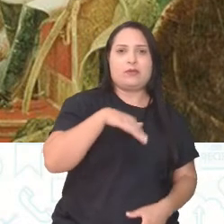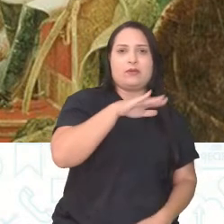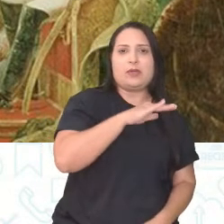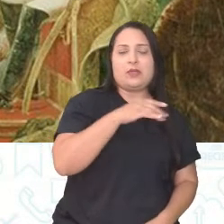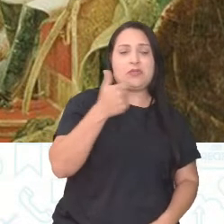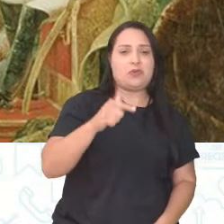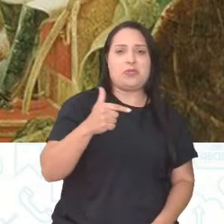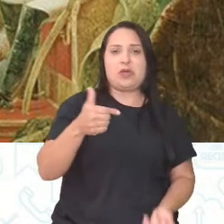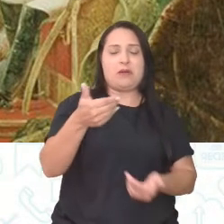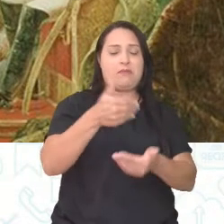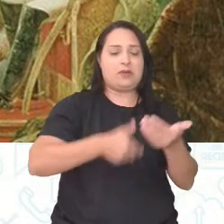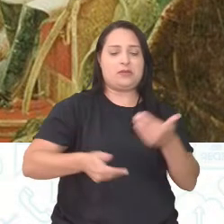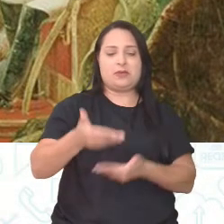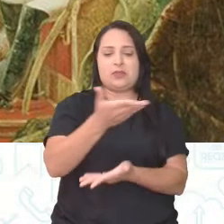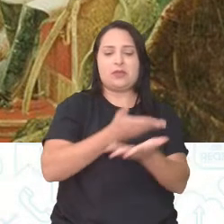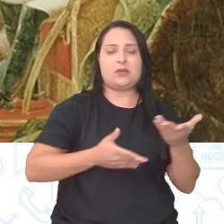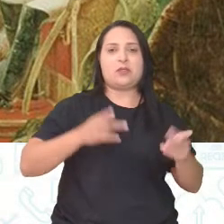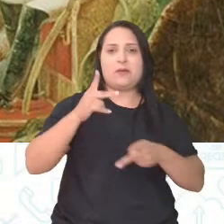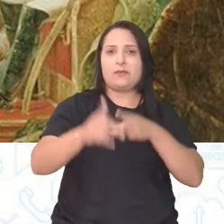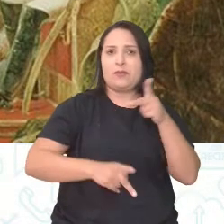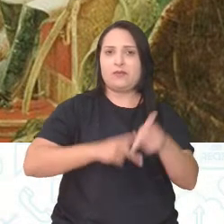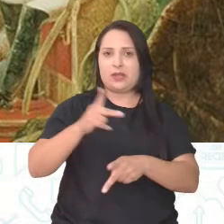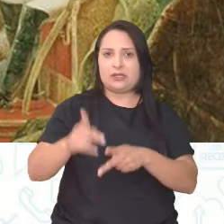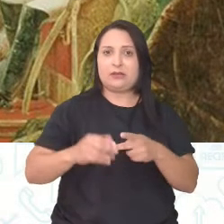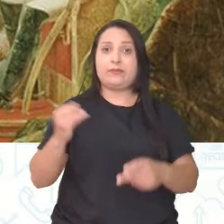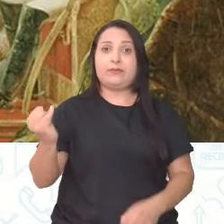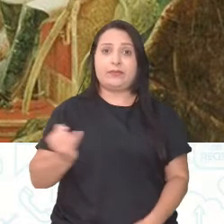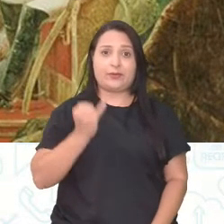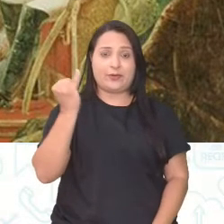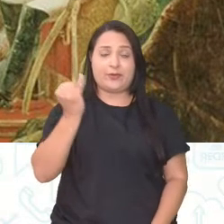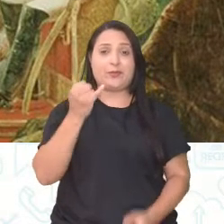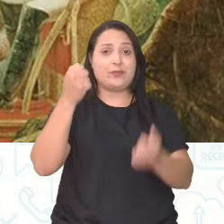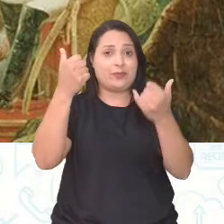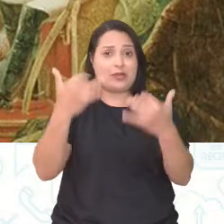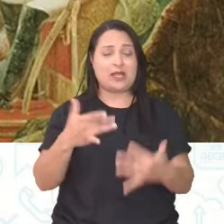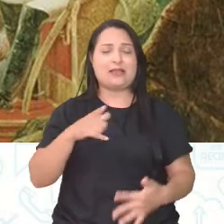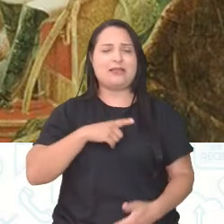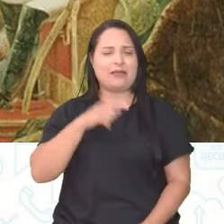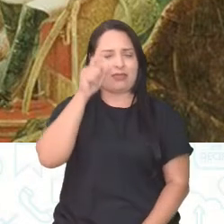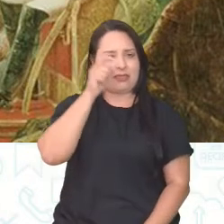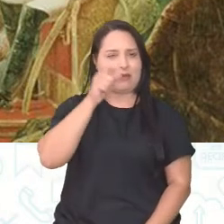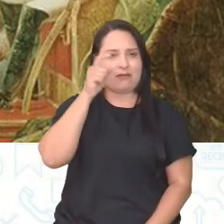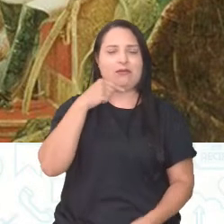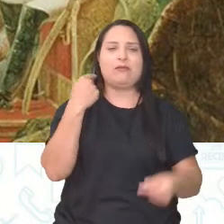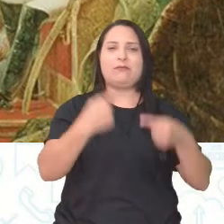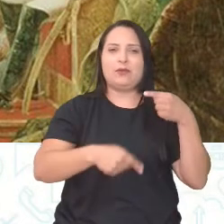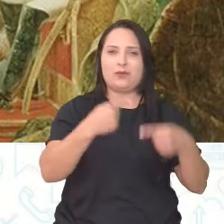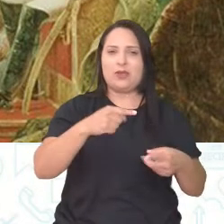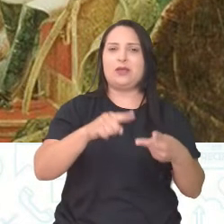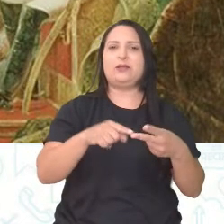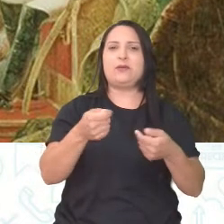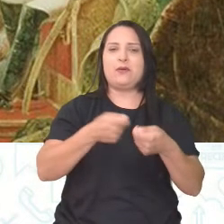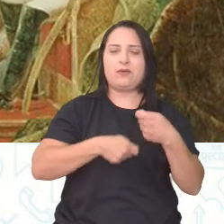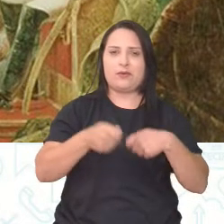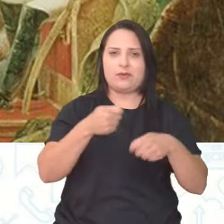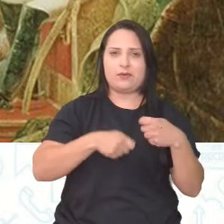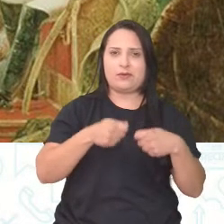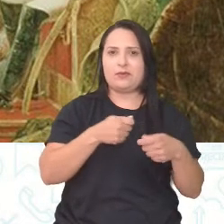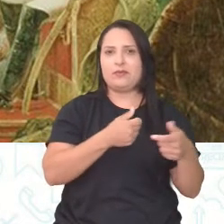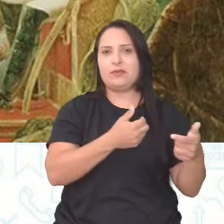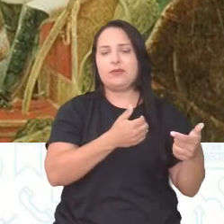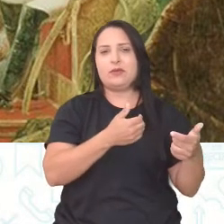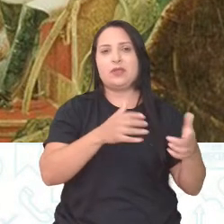do povo, né? É importante a gente frisar isso. Que tinha todo um jogo de interesse político, econômico, dessas